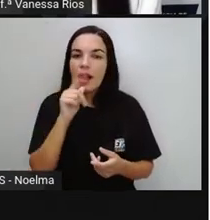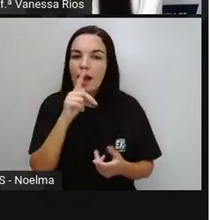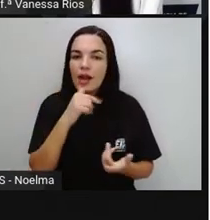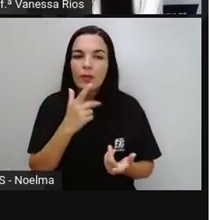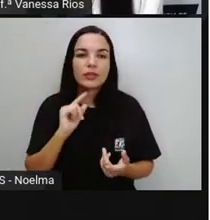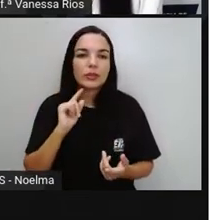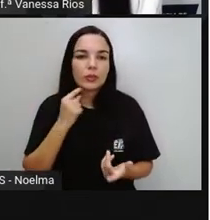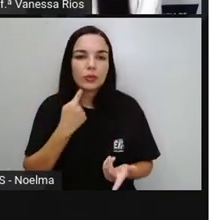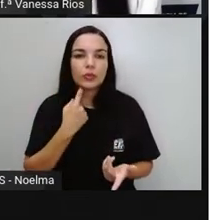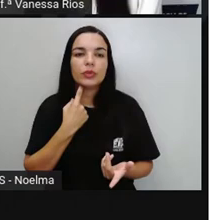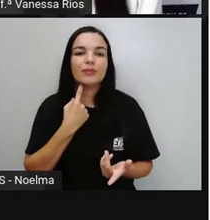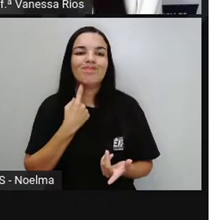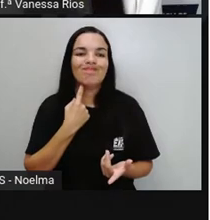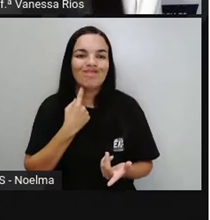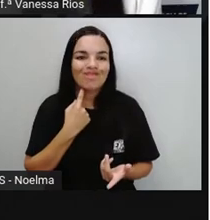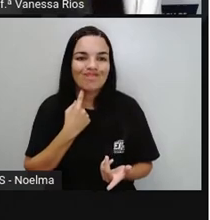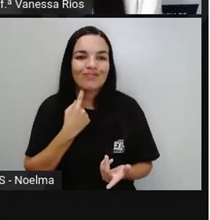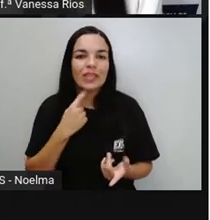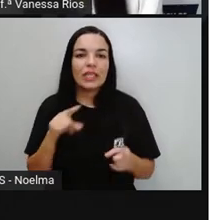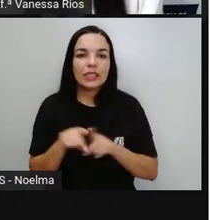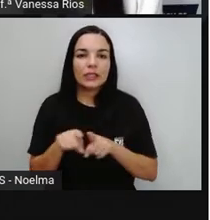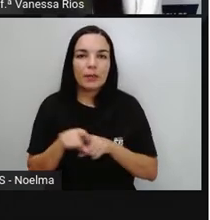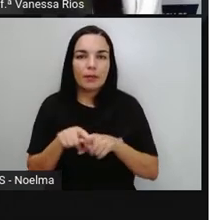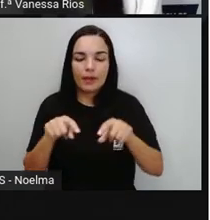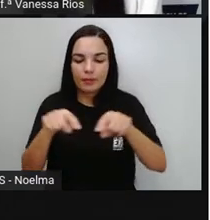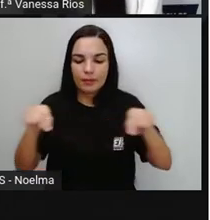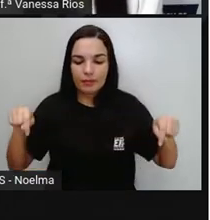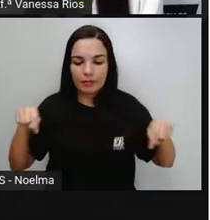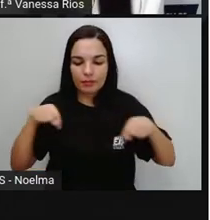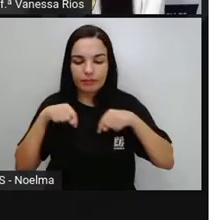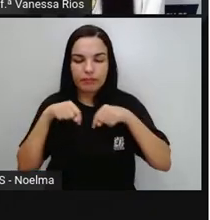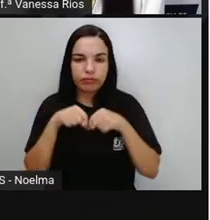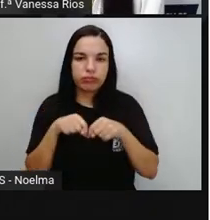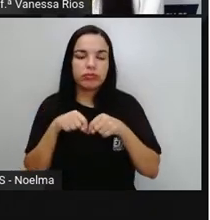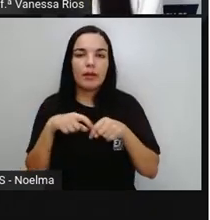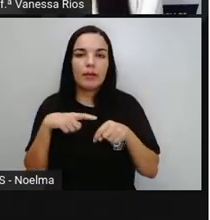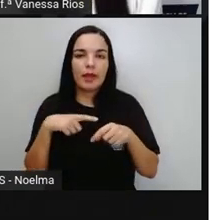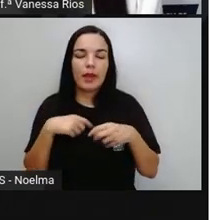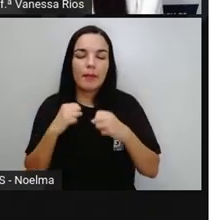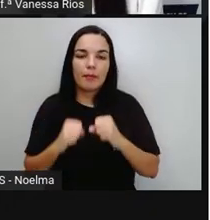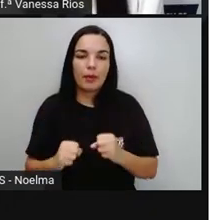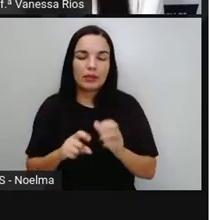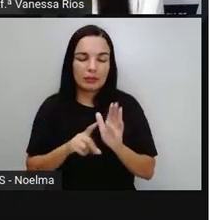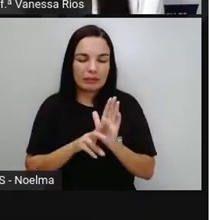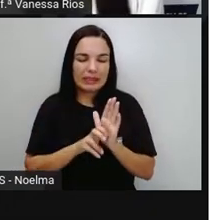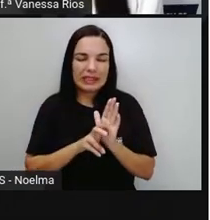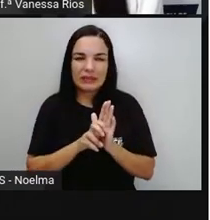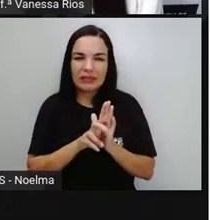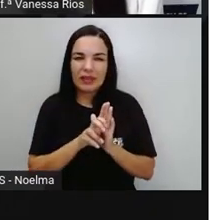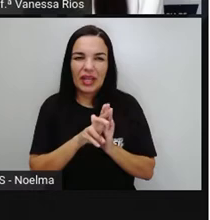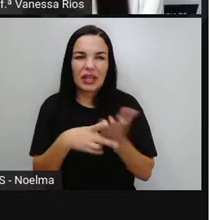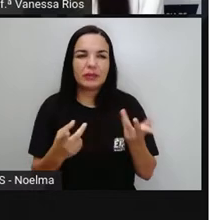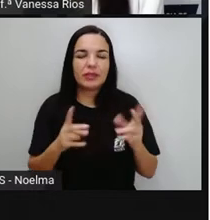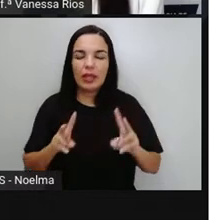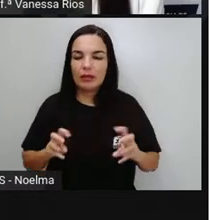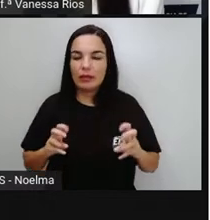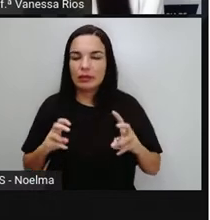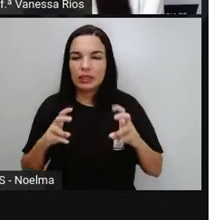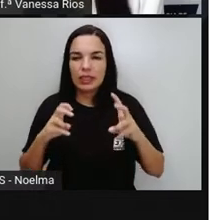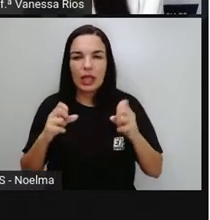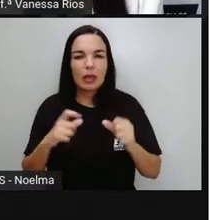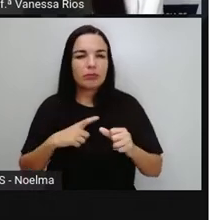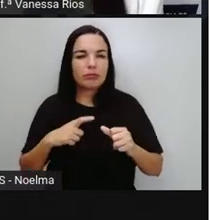Então existem Diversos Veículos De contaminação Que podem Trazer Microorganismos Agentes Químicos